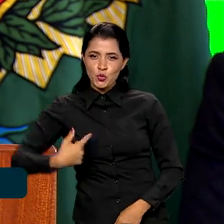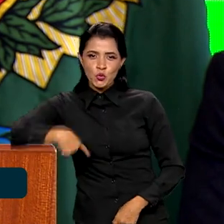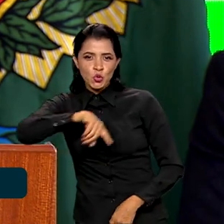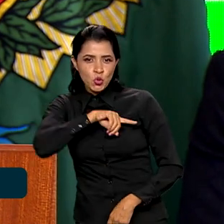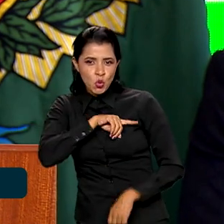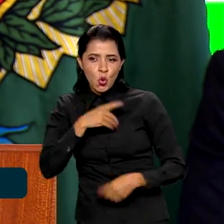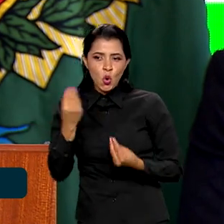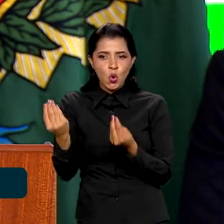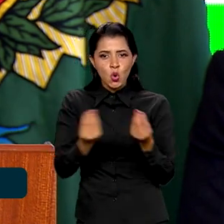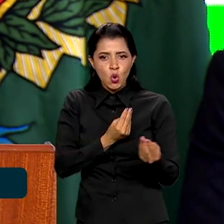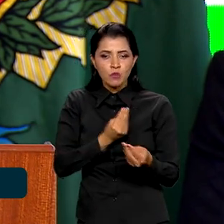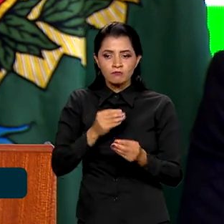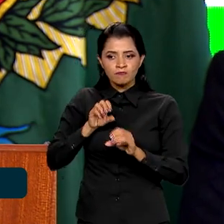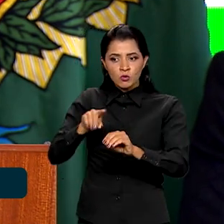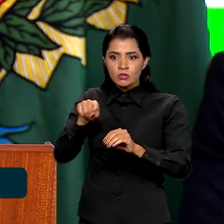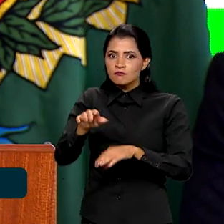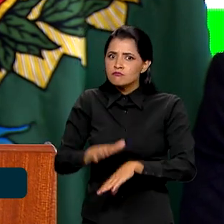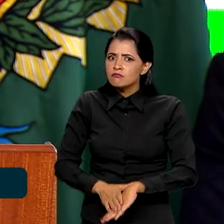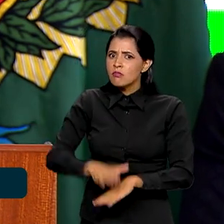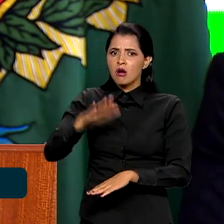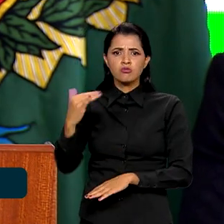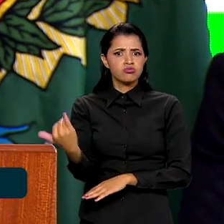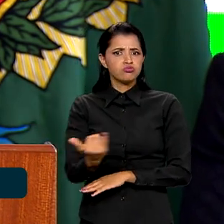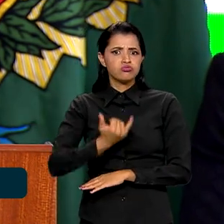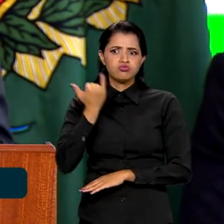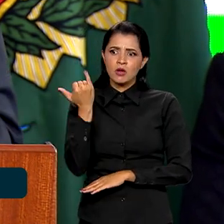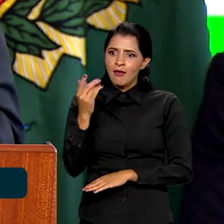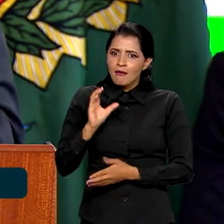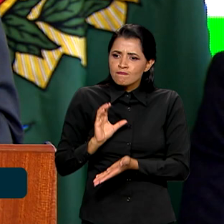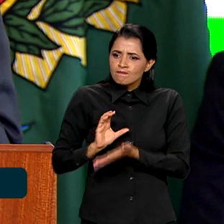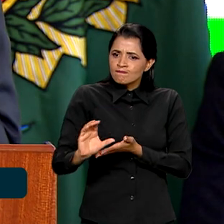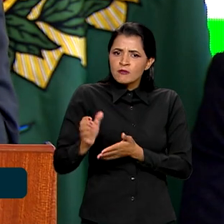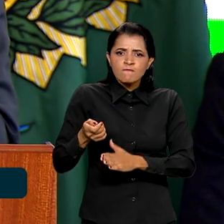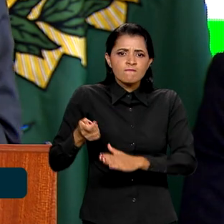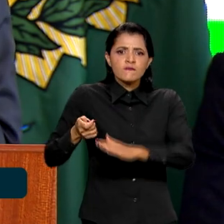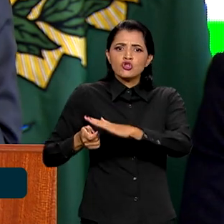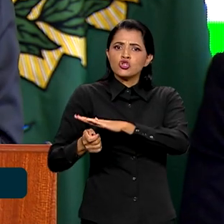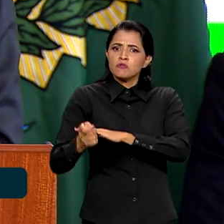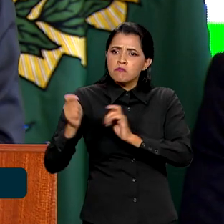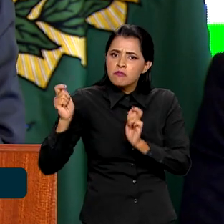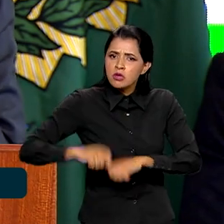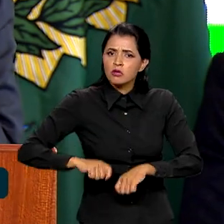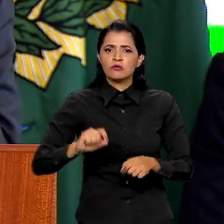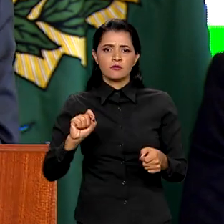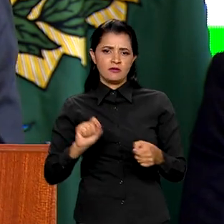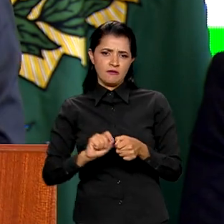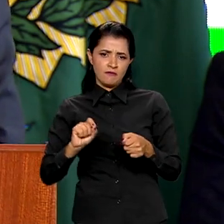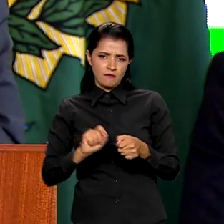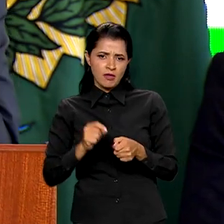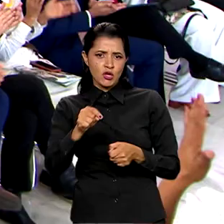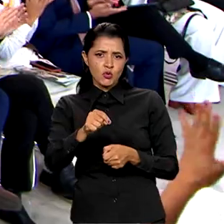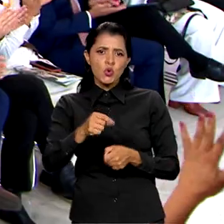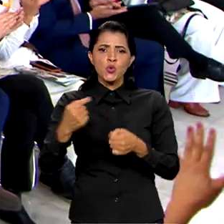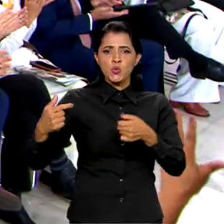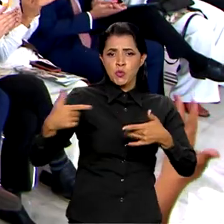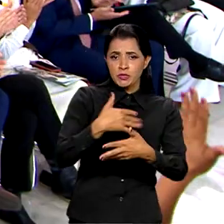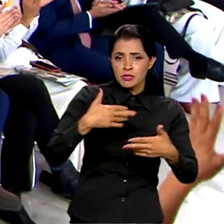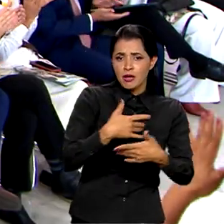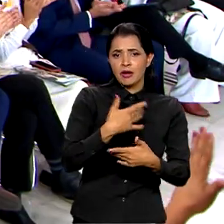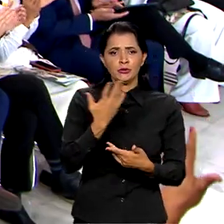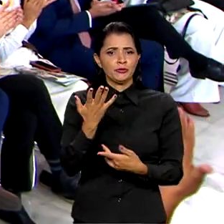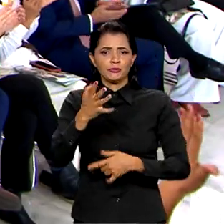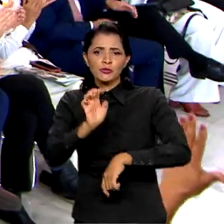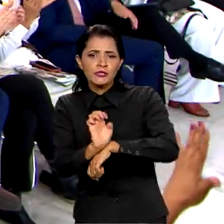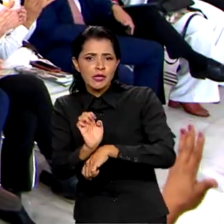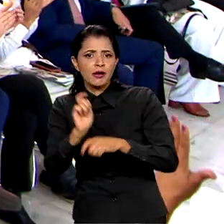como o mais importante investimento que pode ser feito numa cidade, no estado